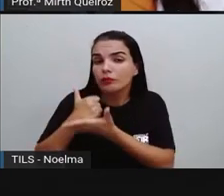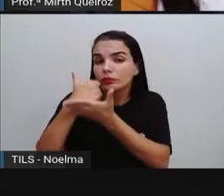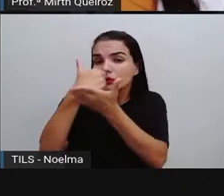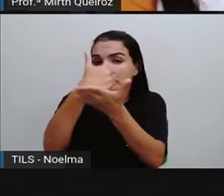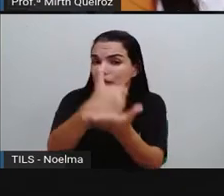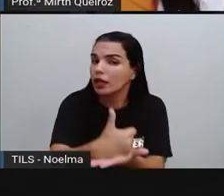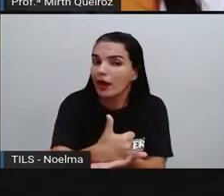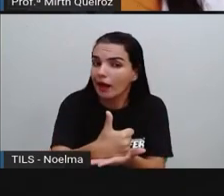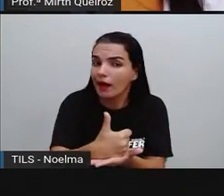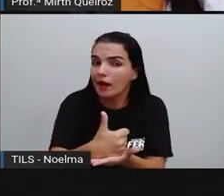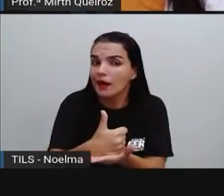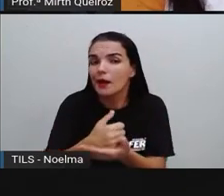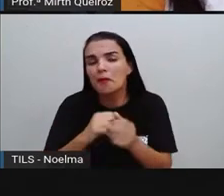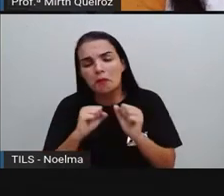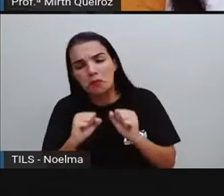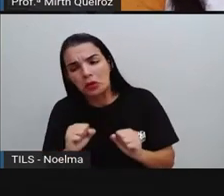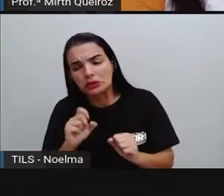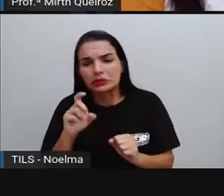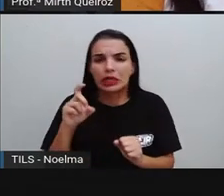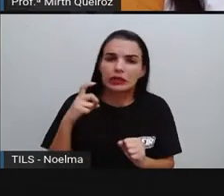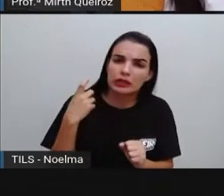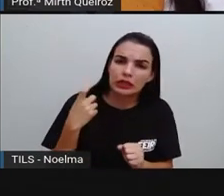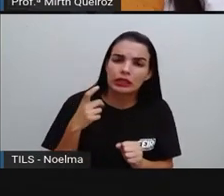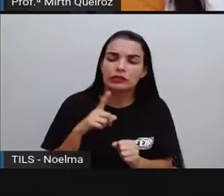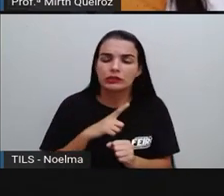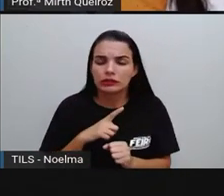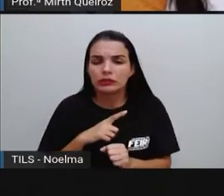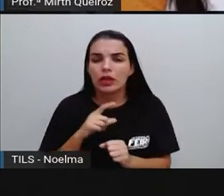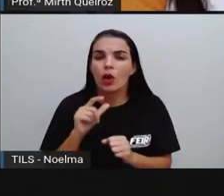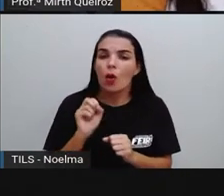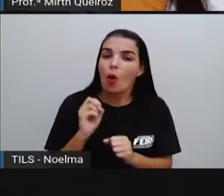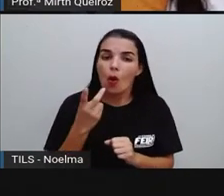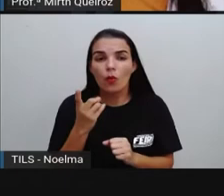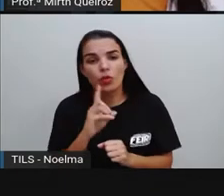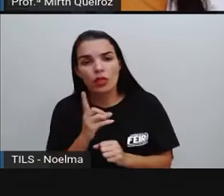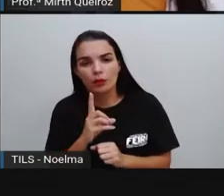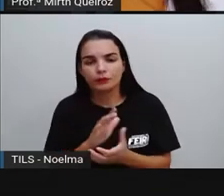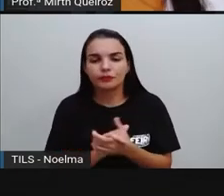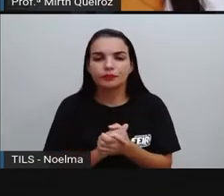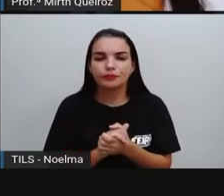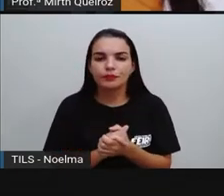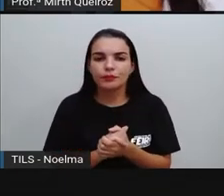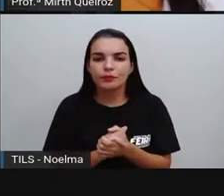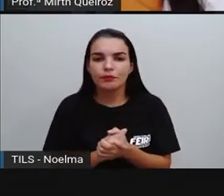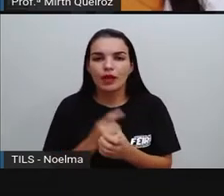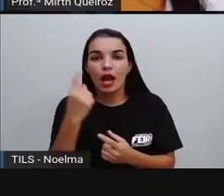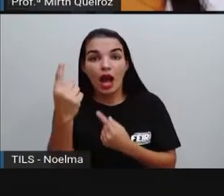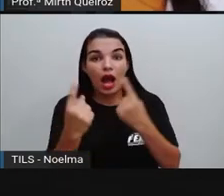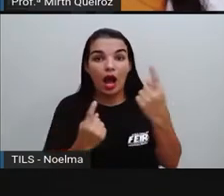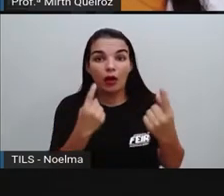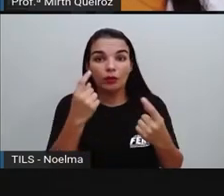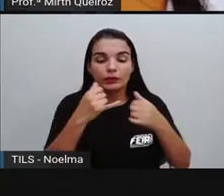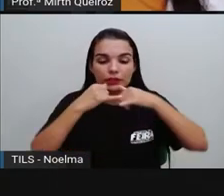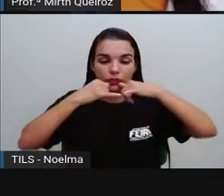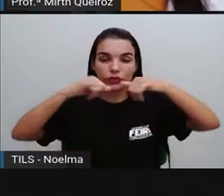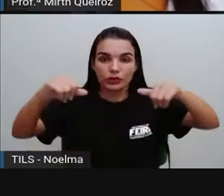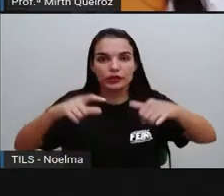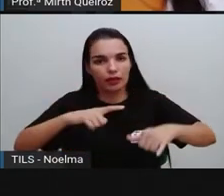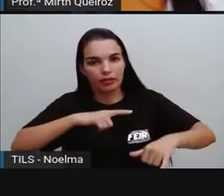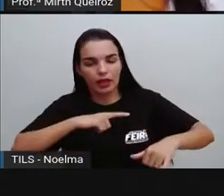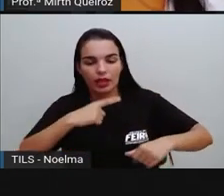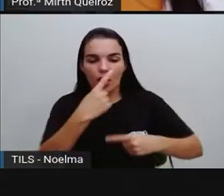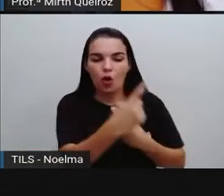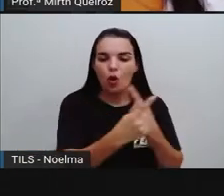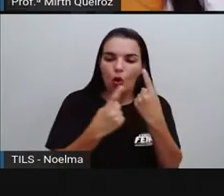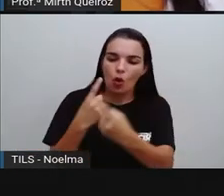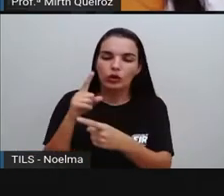esse título auxiliar ou não, que seria o subtítulo. Alguns possuem, outros não possuem, certo? E